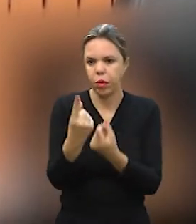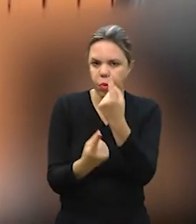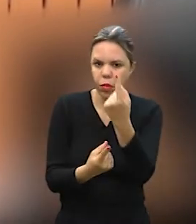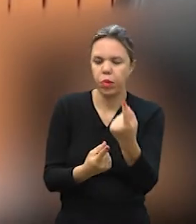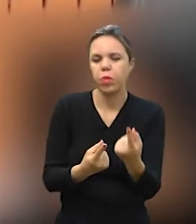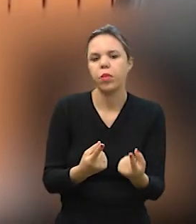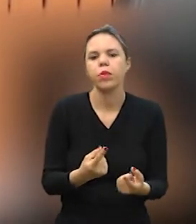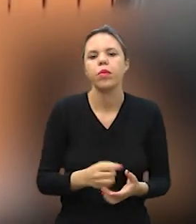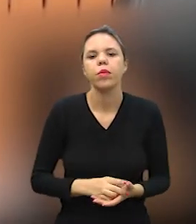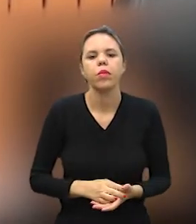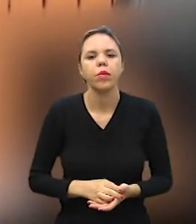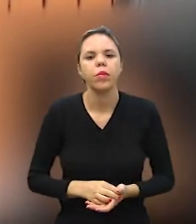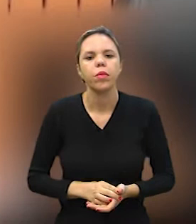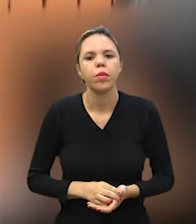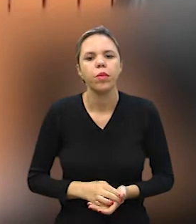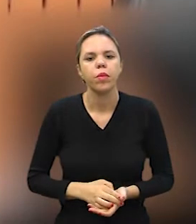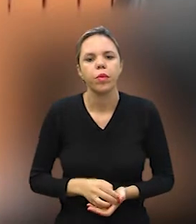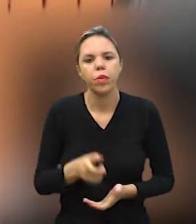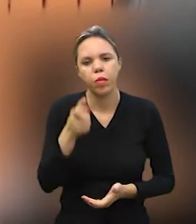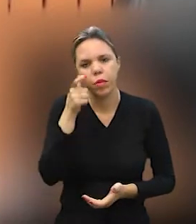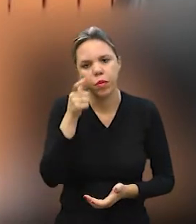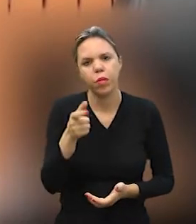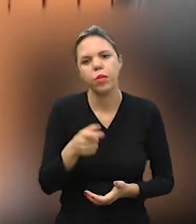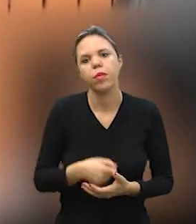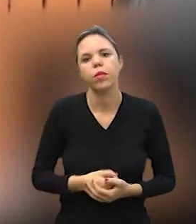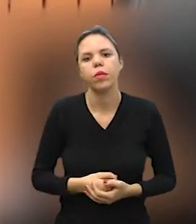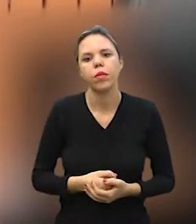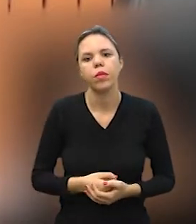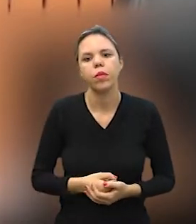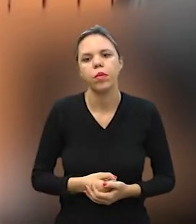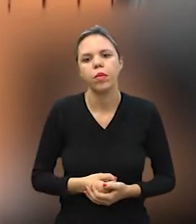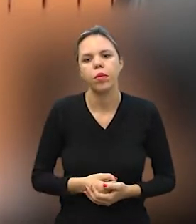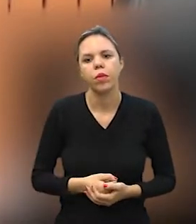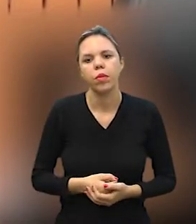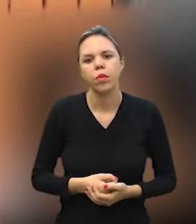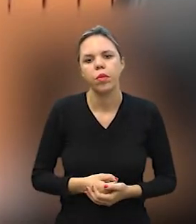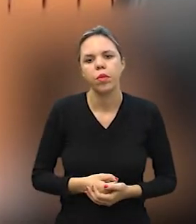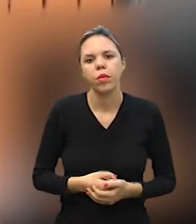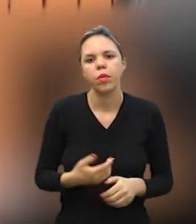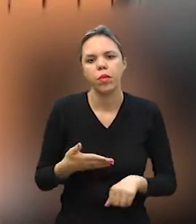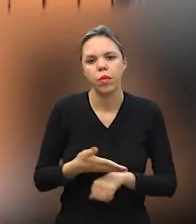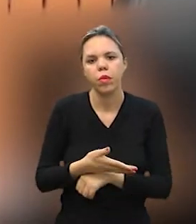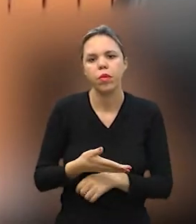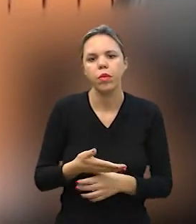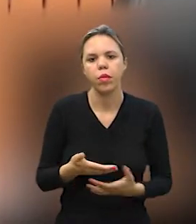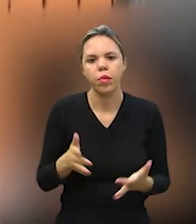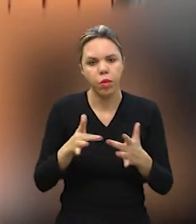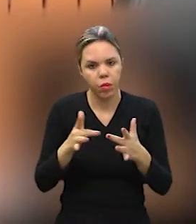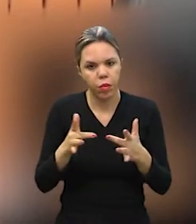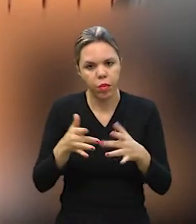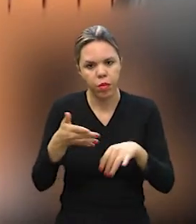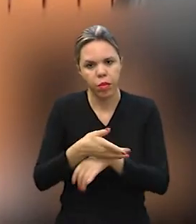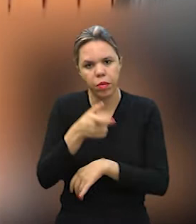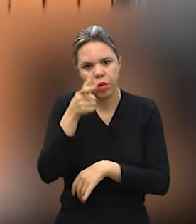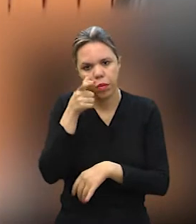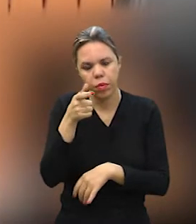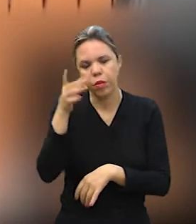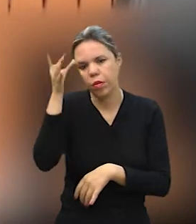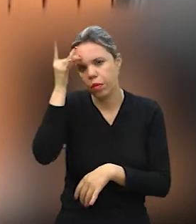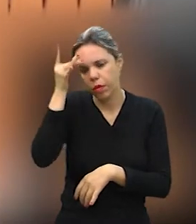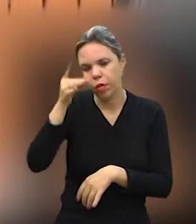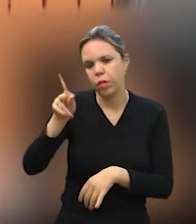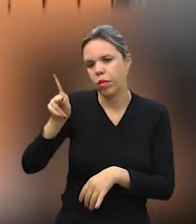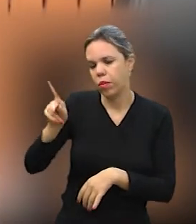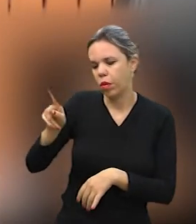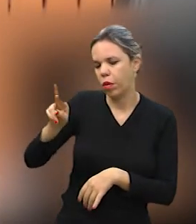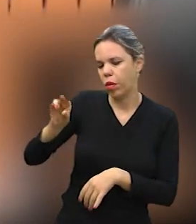alguns, o que eu mais vi ali, que eu tive mais acesso ali na visita foi ao